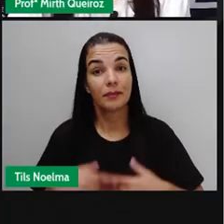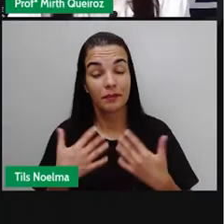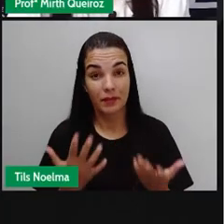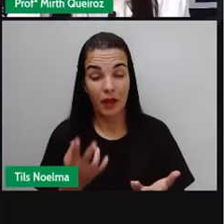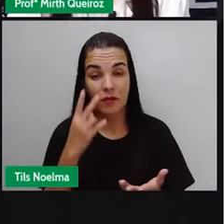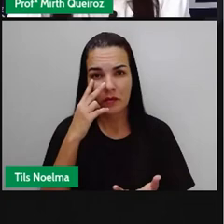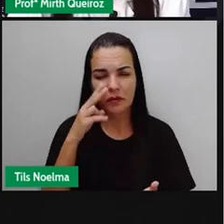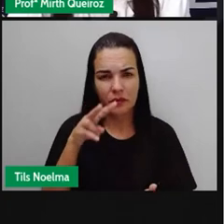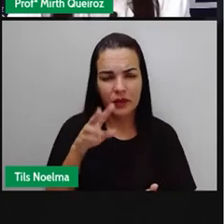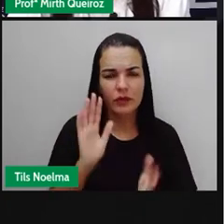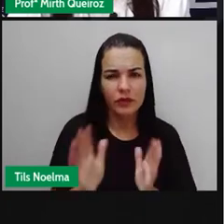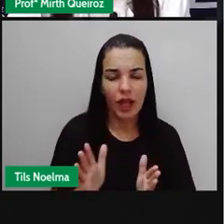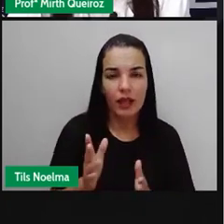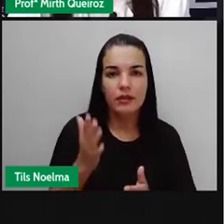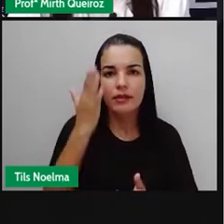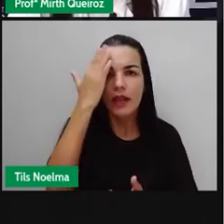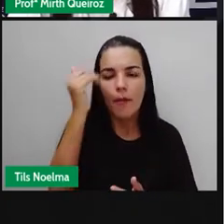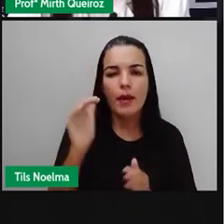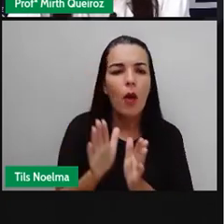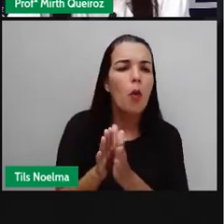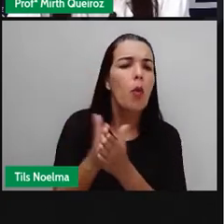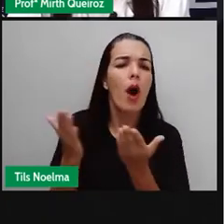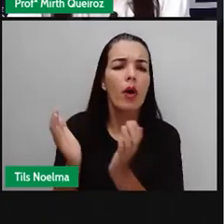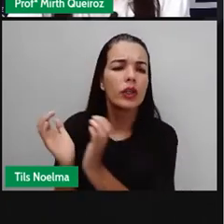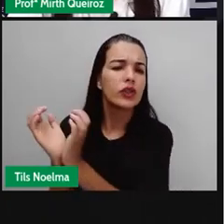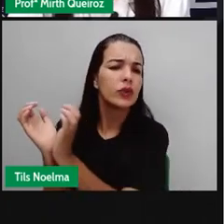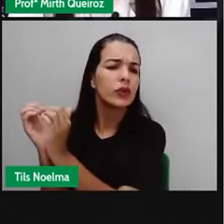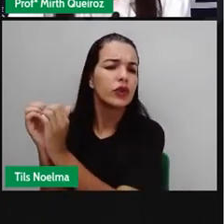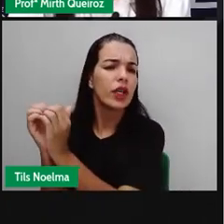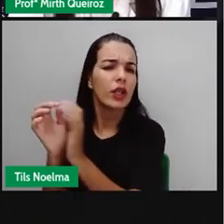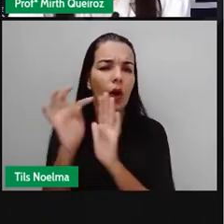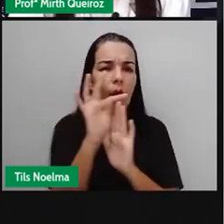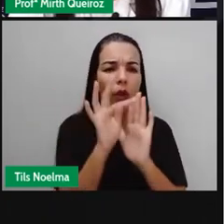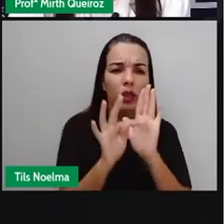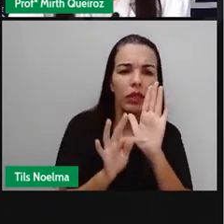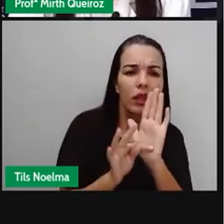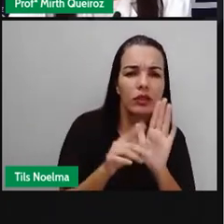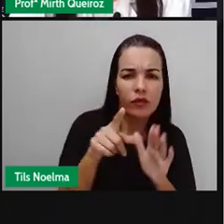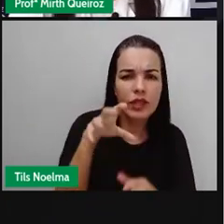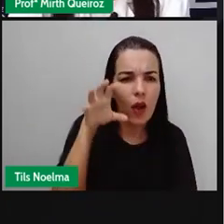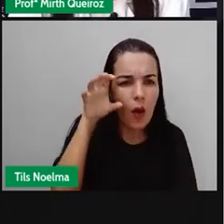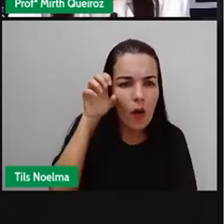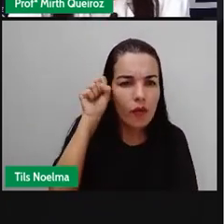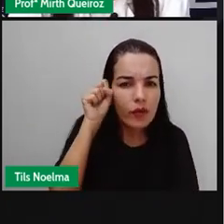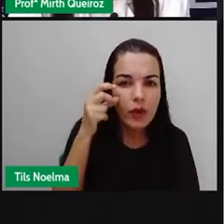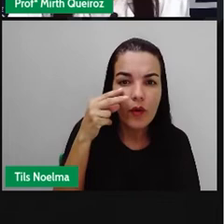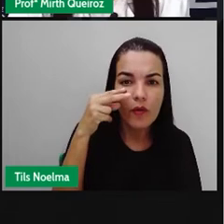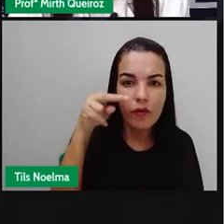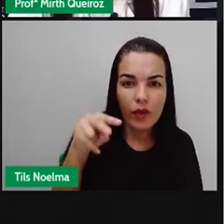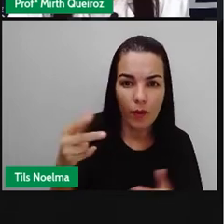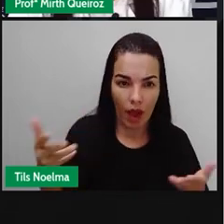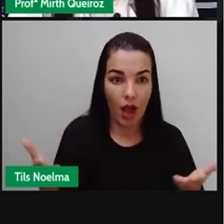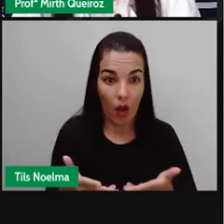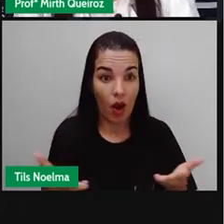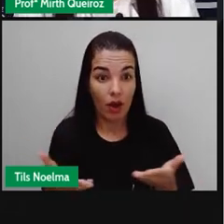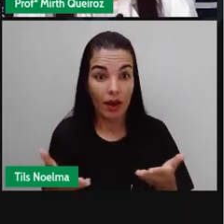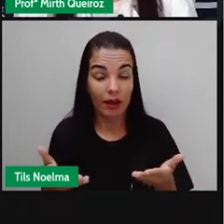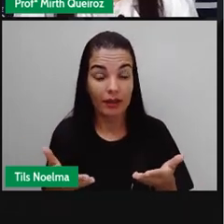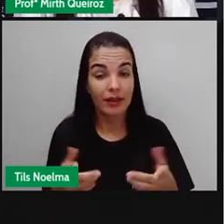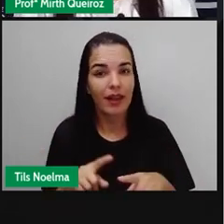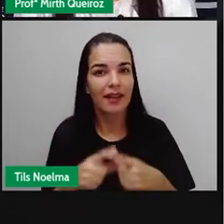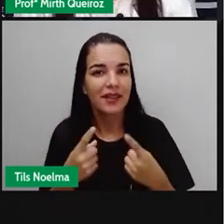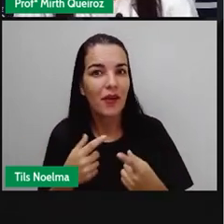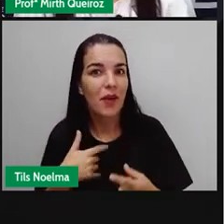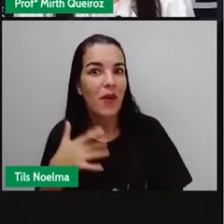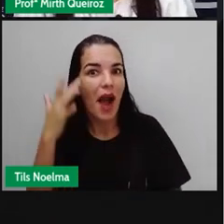Você sabe qual é o gênero desse texto que acabamos de ouvir? Eu acredito que, por tudo que